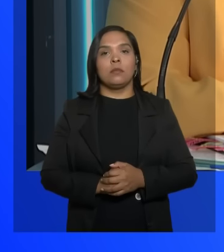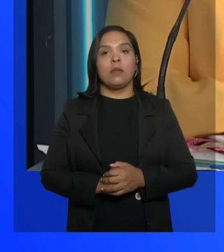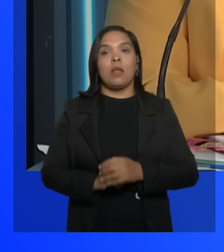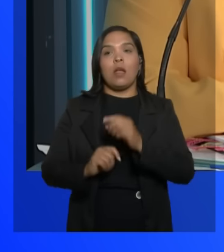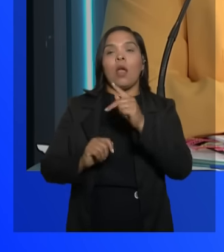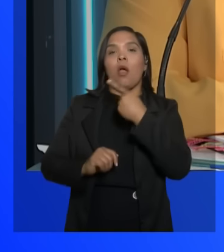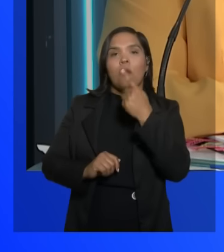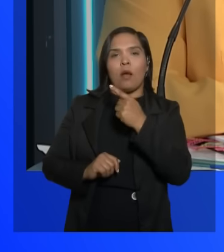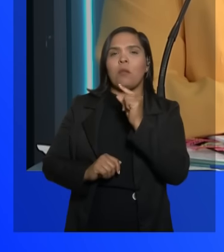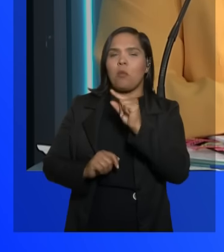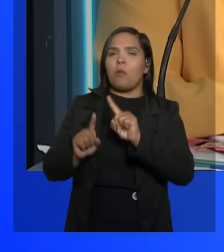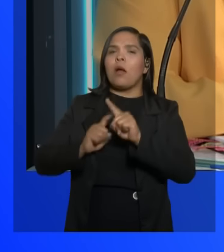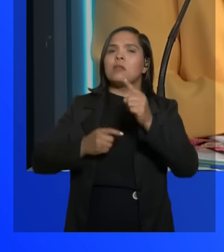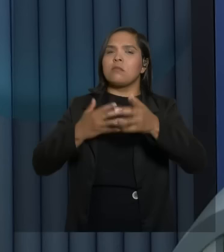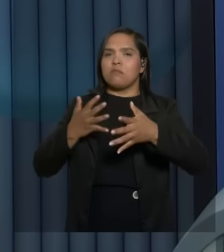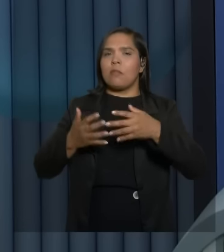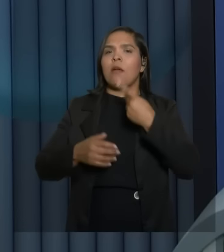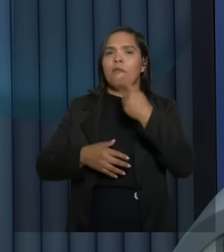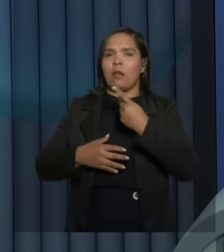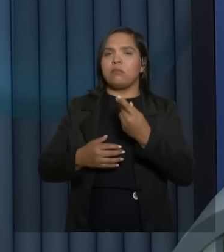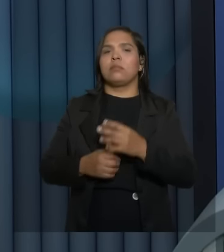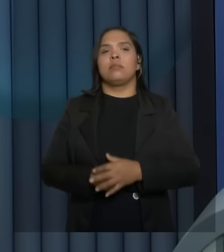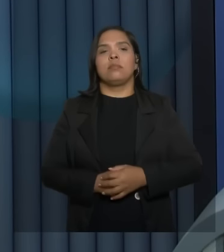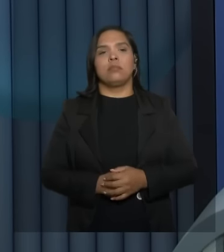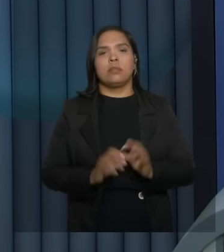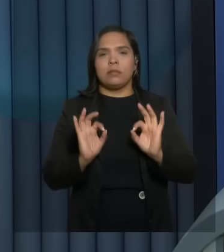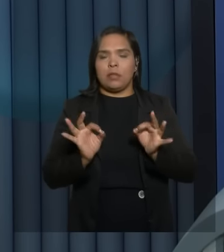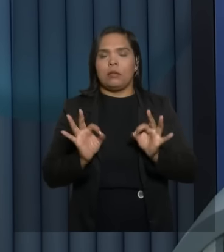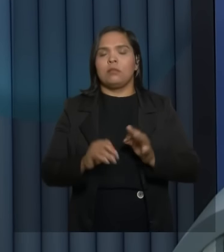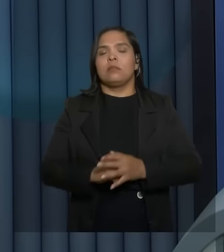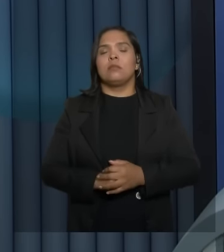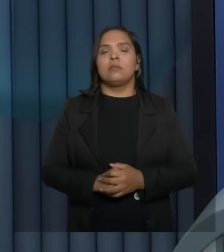pouco, mas trabalho muito. Dois minutos para a resposta, candidata.